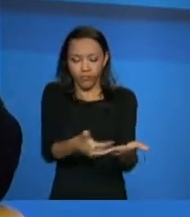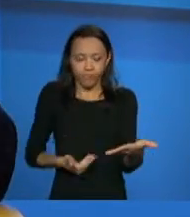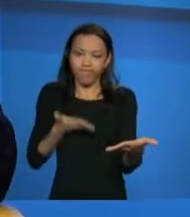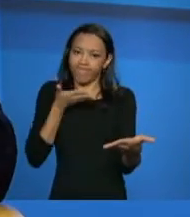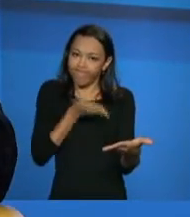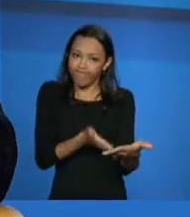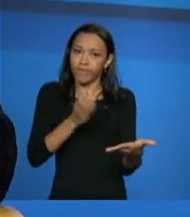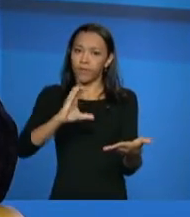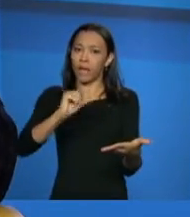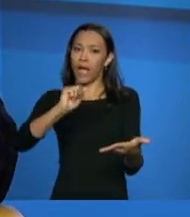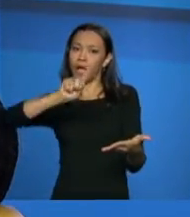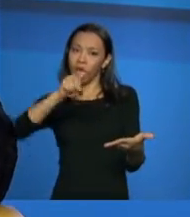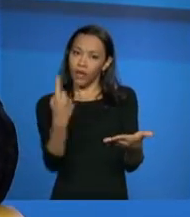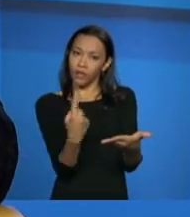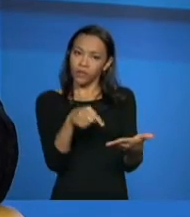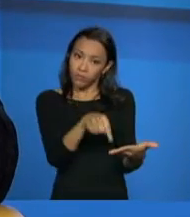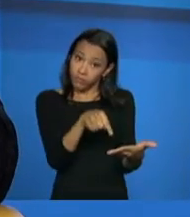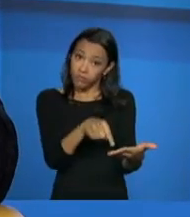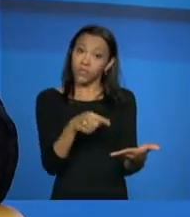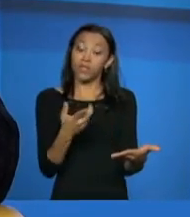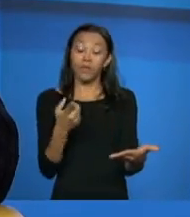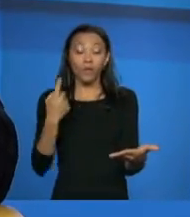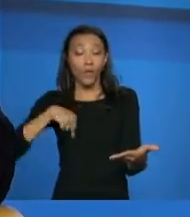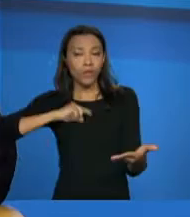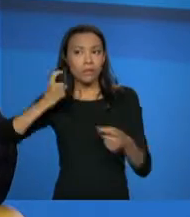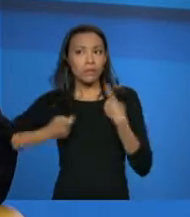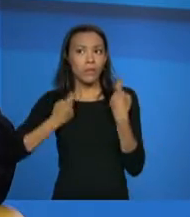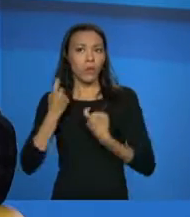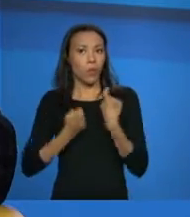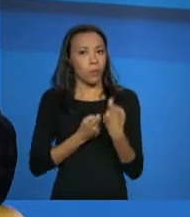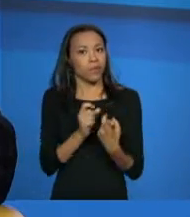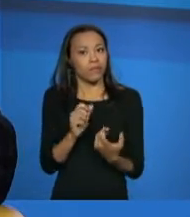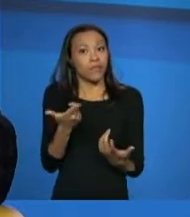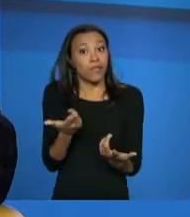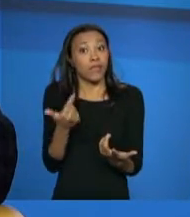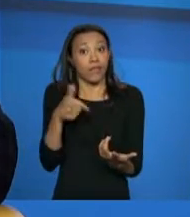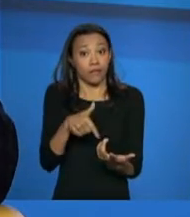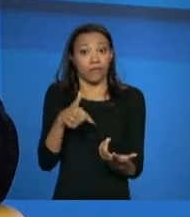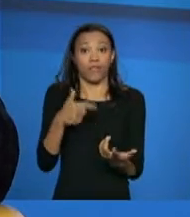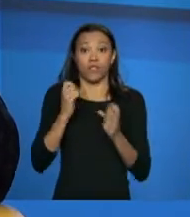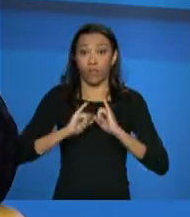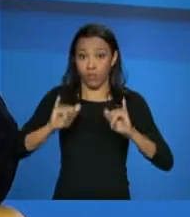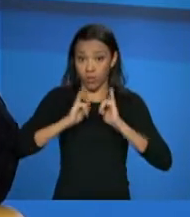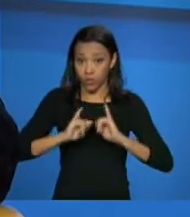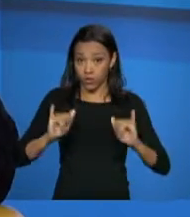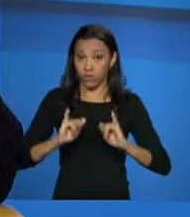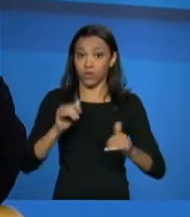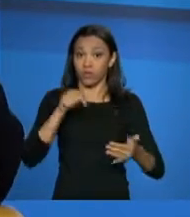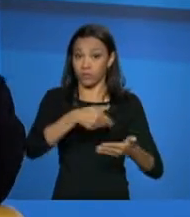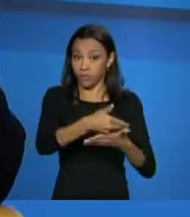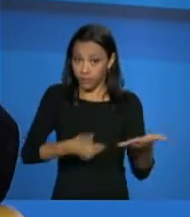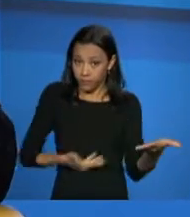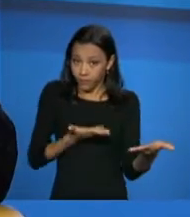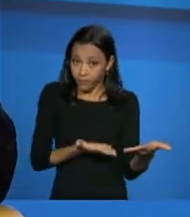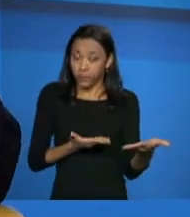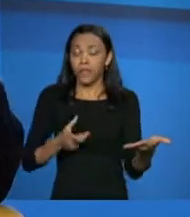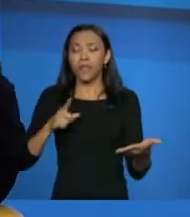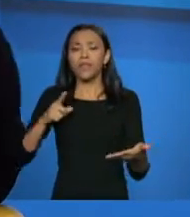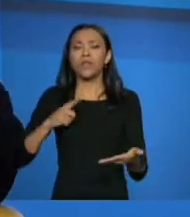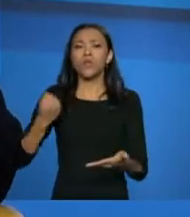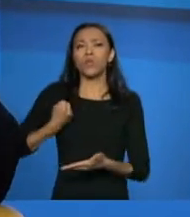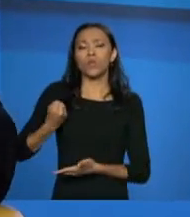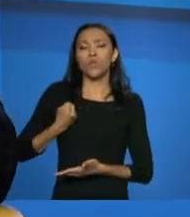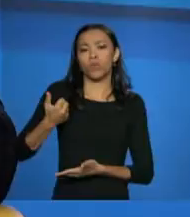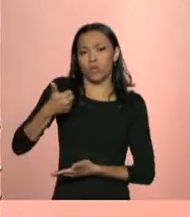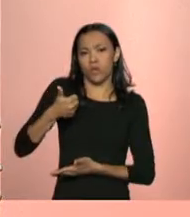espelhados, na verdade, no cadastro. Então, a gente tem essa preocupação com a questão da seção dos dados do cadastro. Então, nós temos uma, deixa me chamar, a portaria número 10,